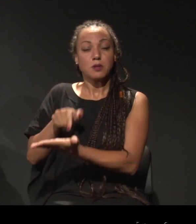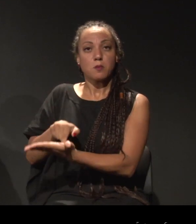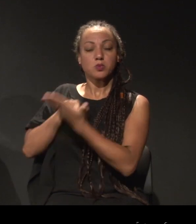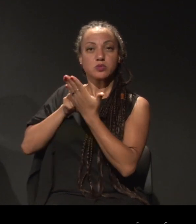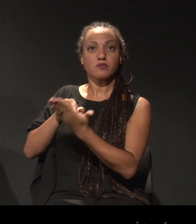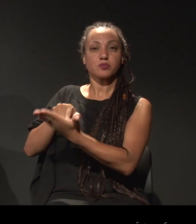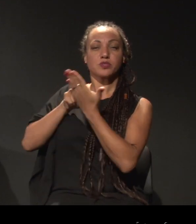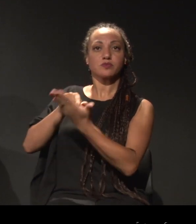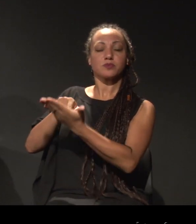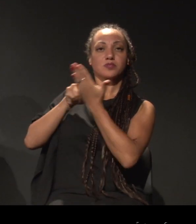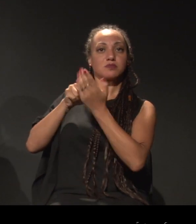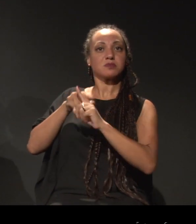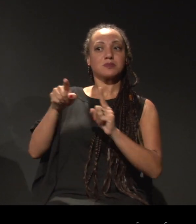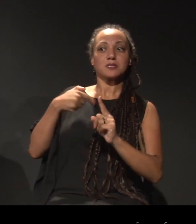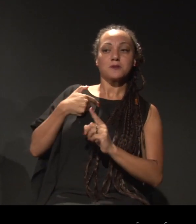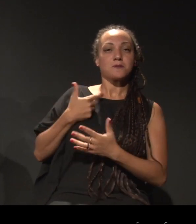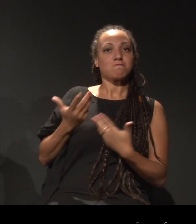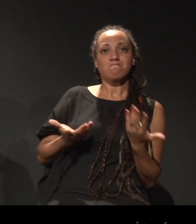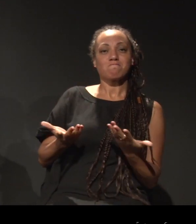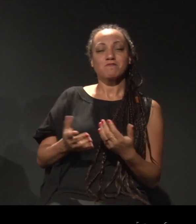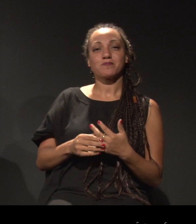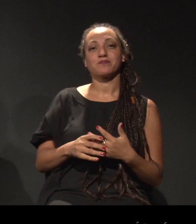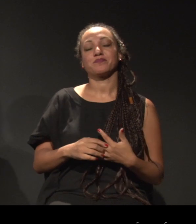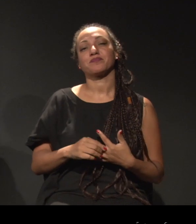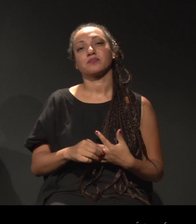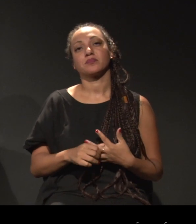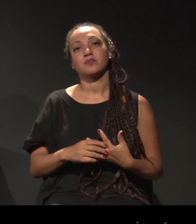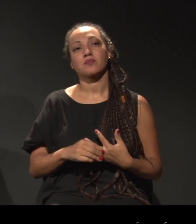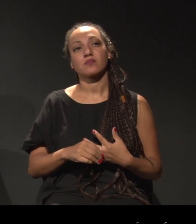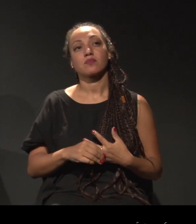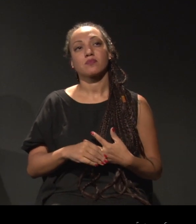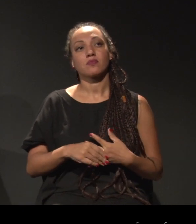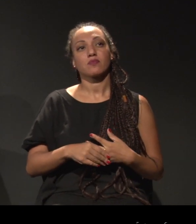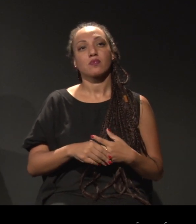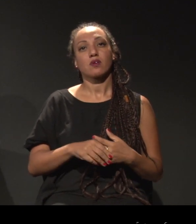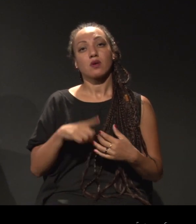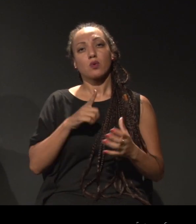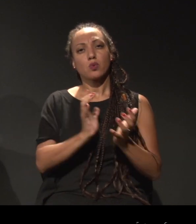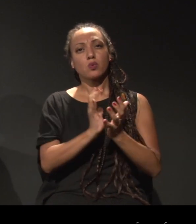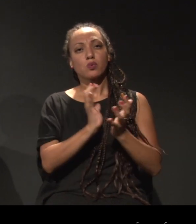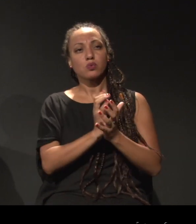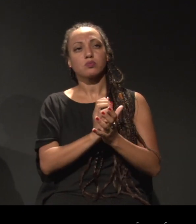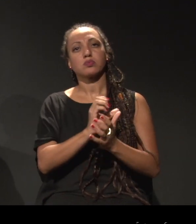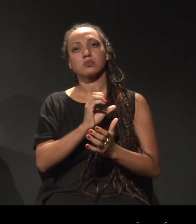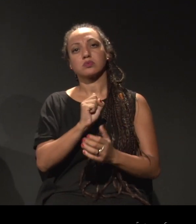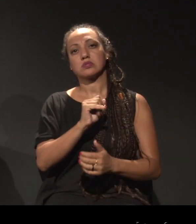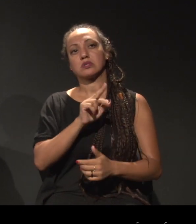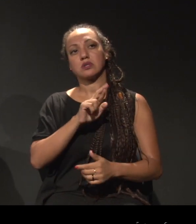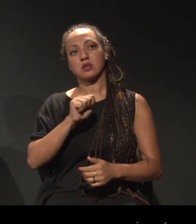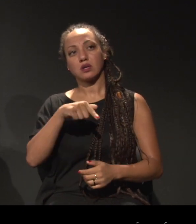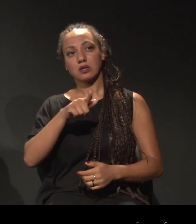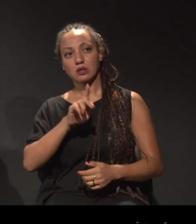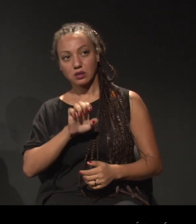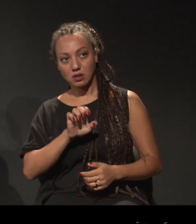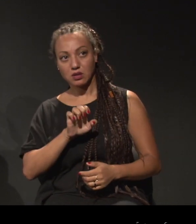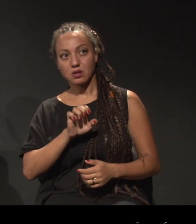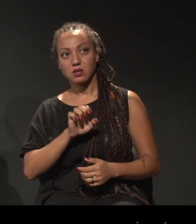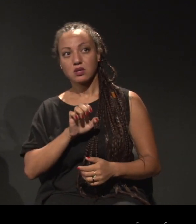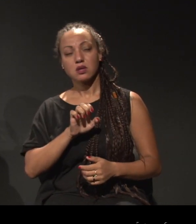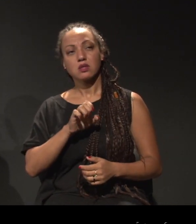daí que surge a Serakê? A Serakê surge um pouco depois disso. Ela surge depois de eu, aqui